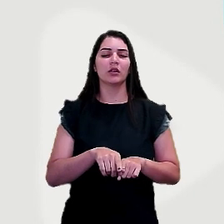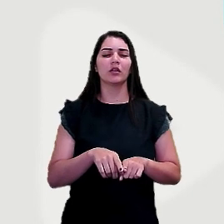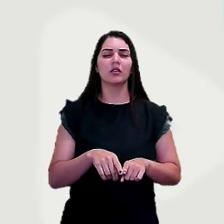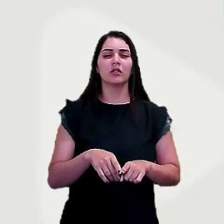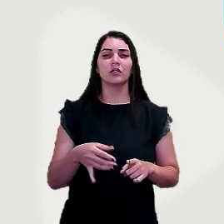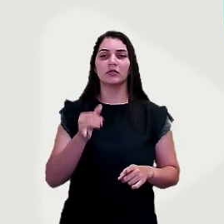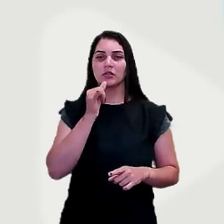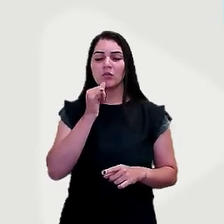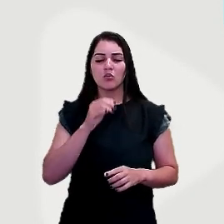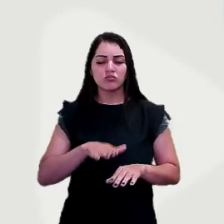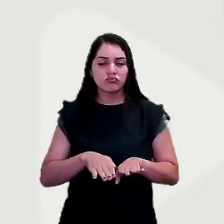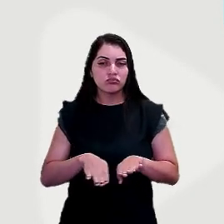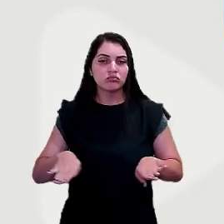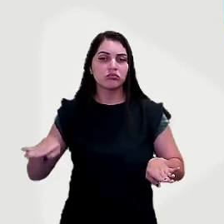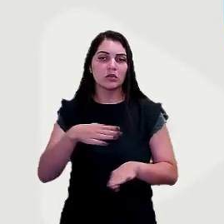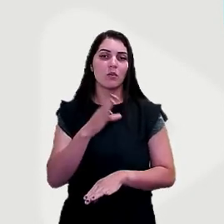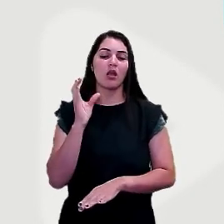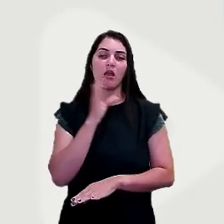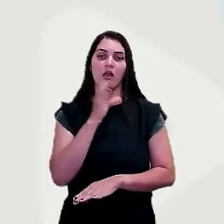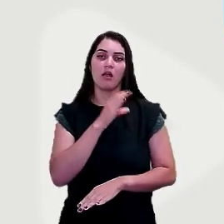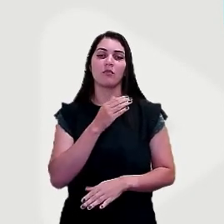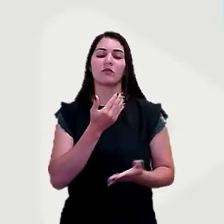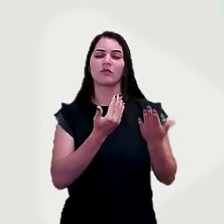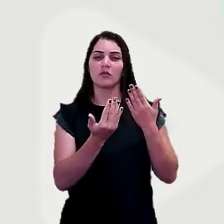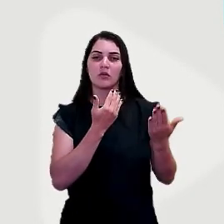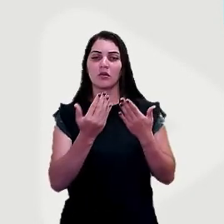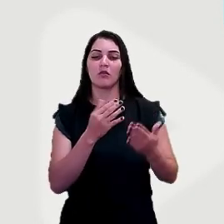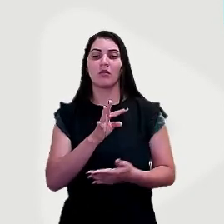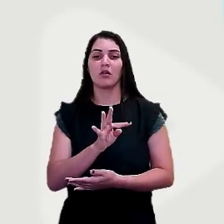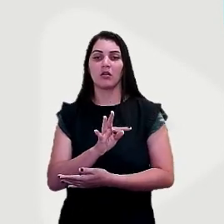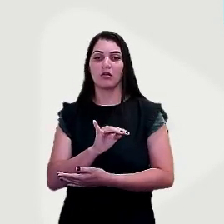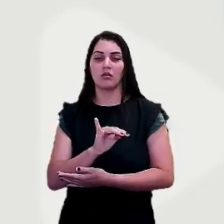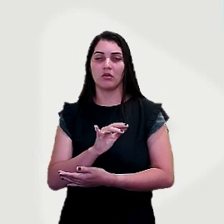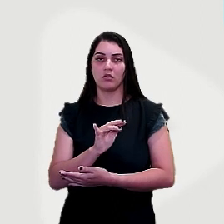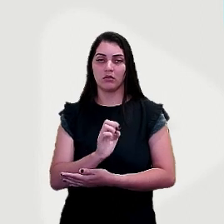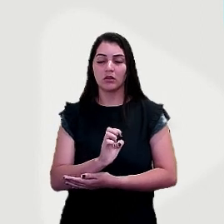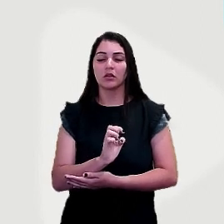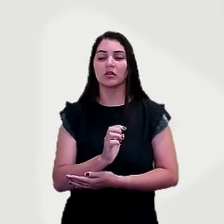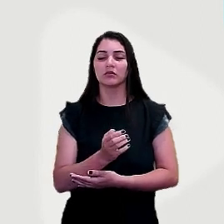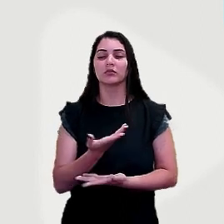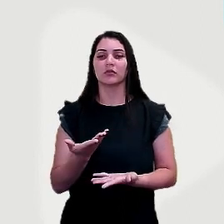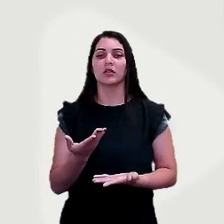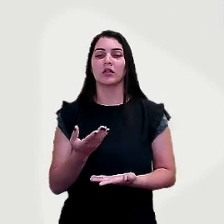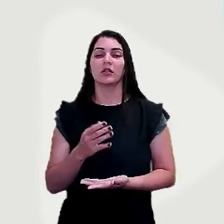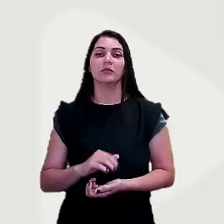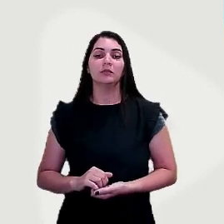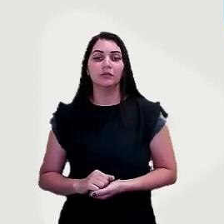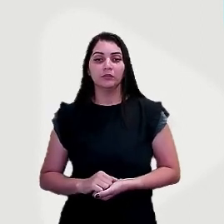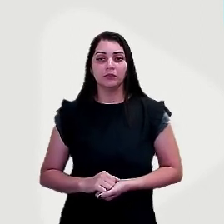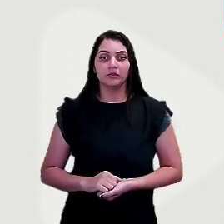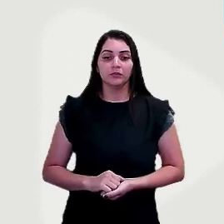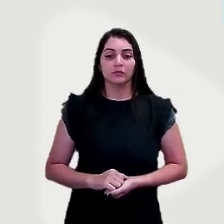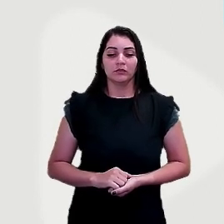crescimento rápido, ele foi comparado a um tigre, né, e receberam o nome de tigres asiáticos.